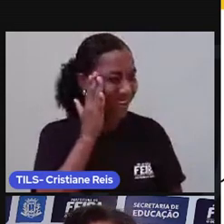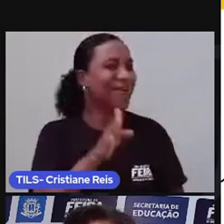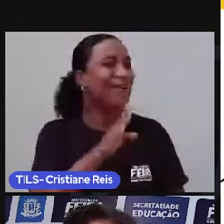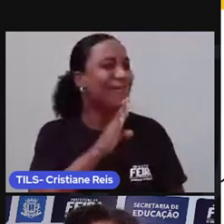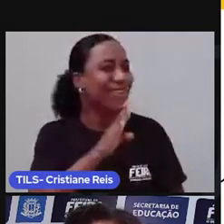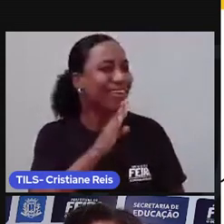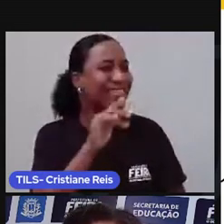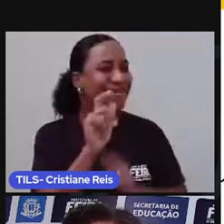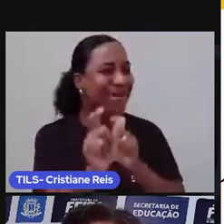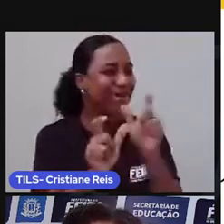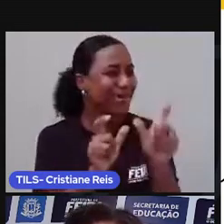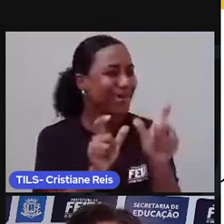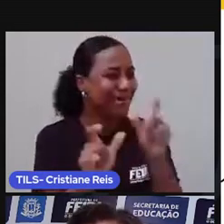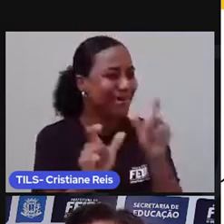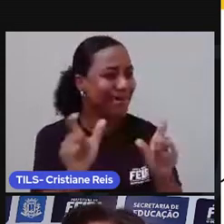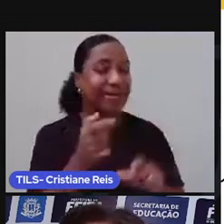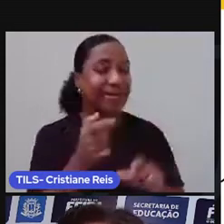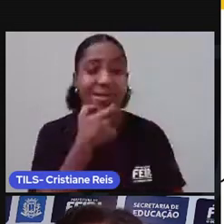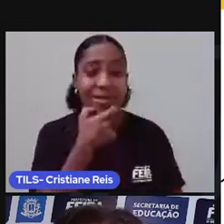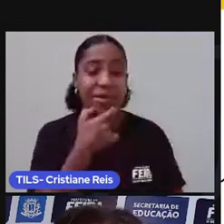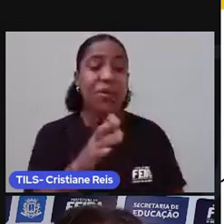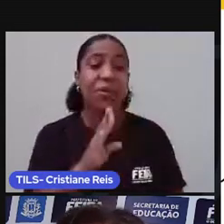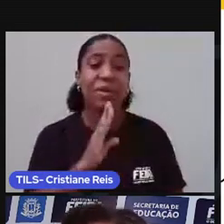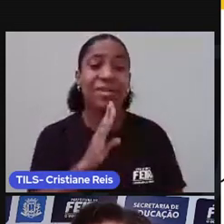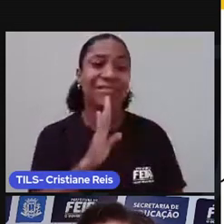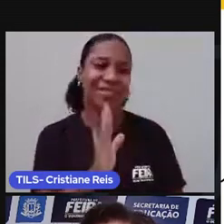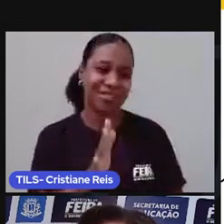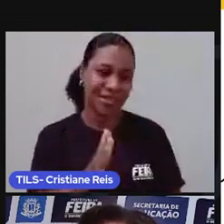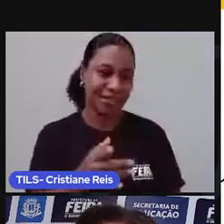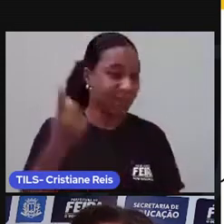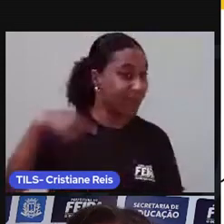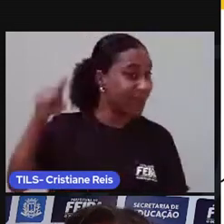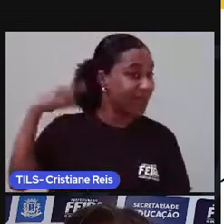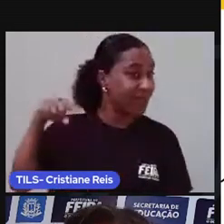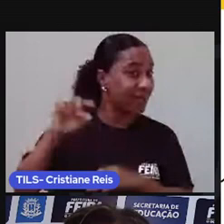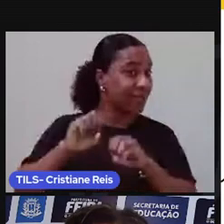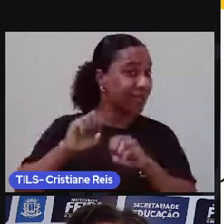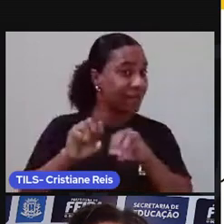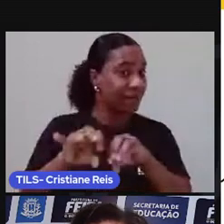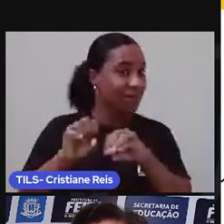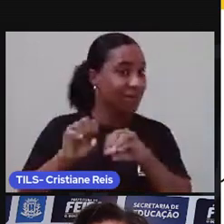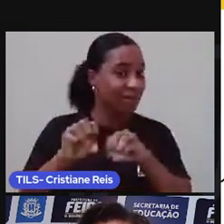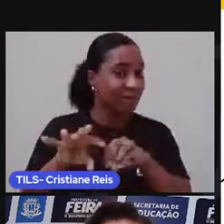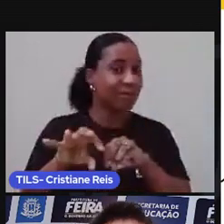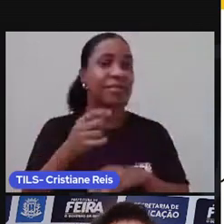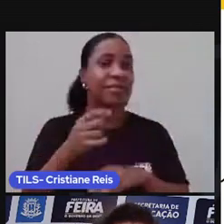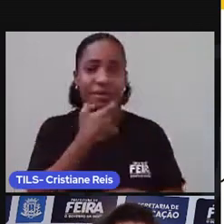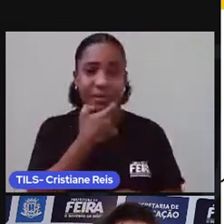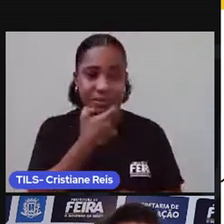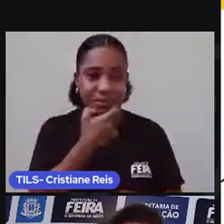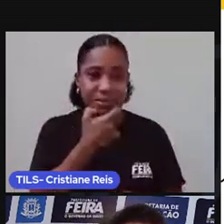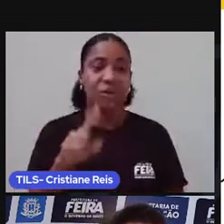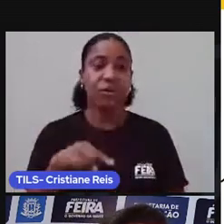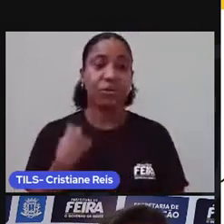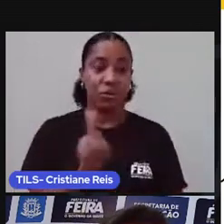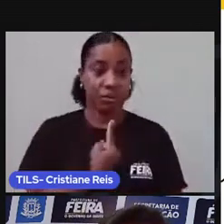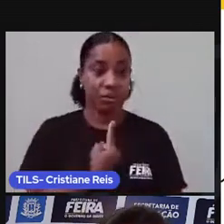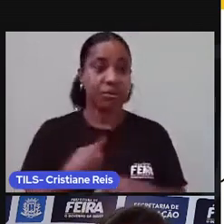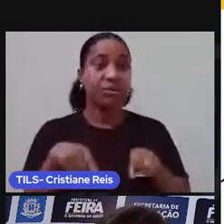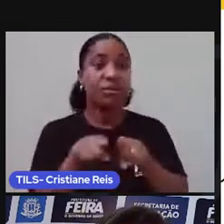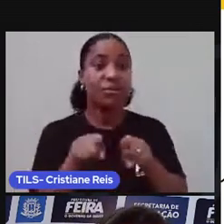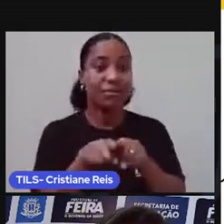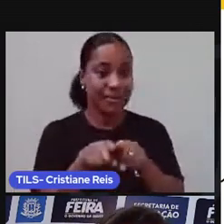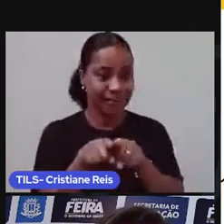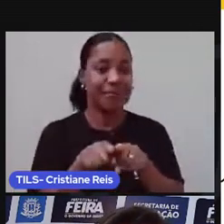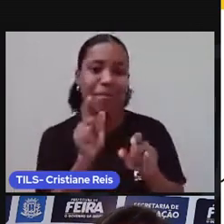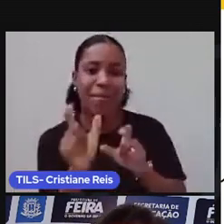palavras em inglês. Palavras que você aprendeu nas aulas de inglês anteriormente. E palavras que nós falamos no nosso dia a